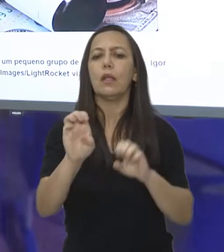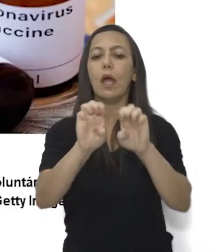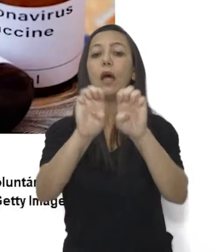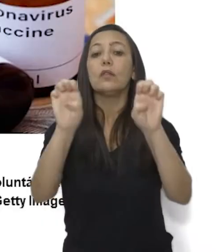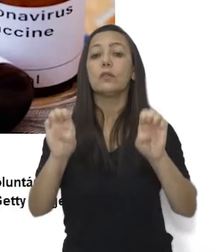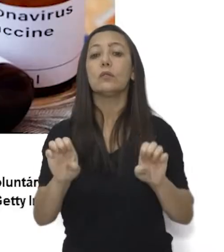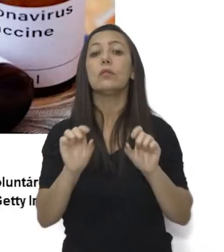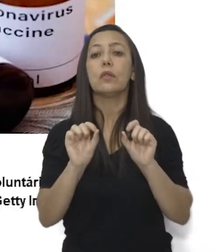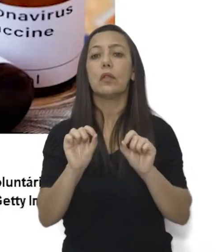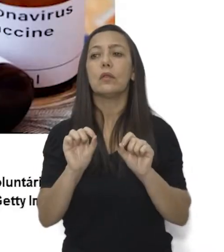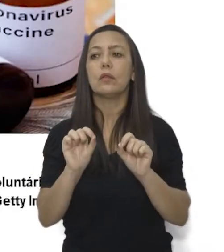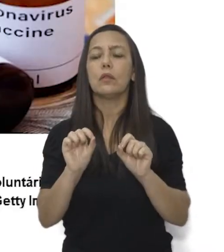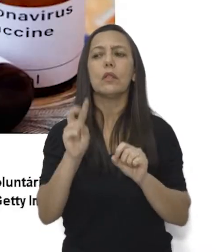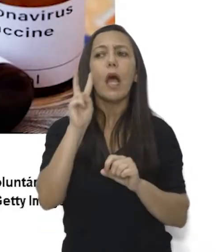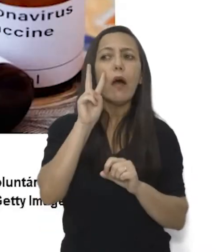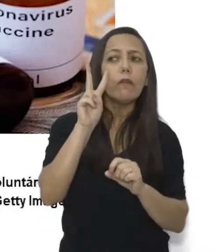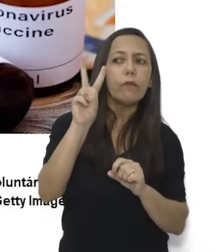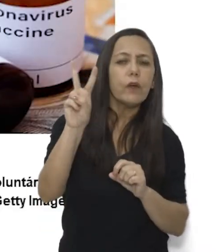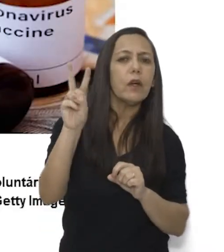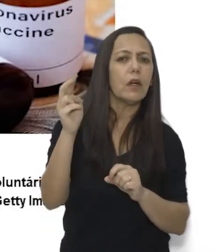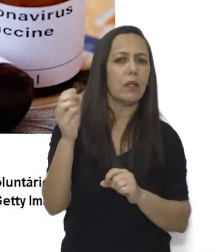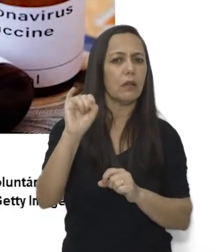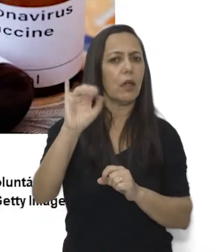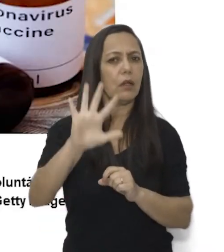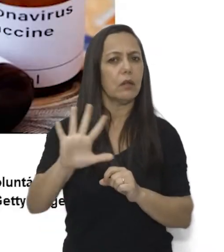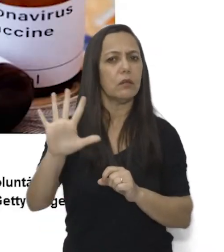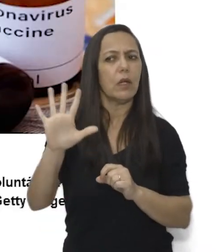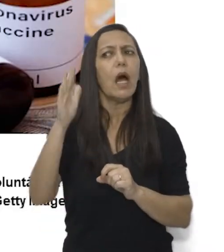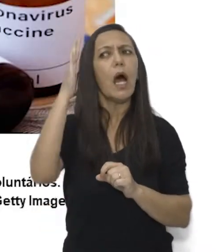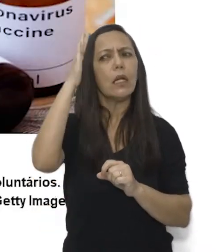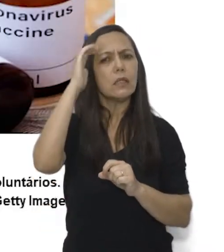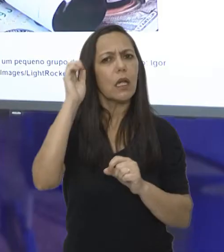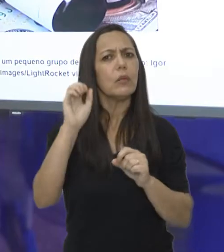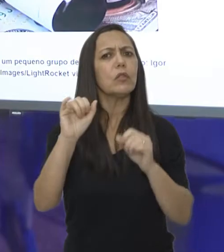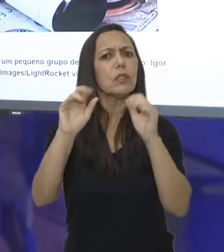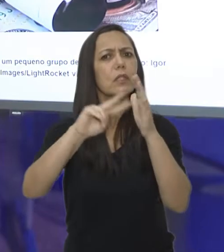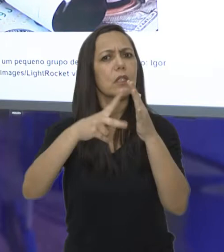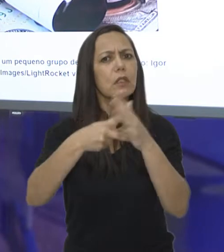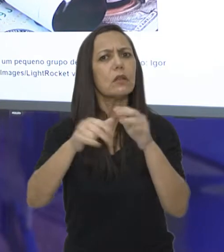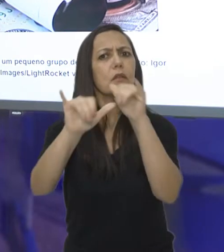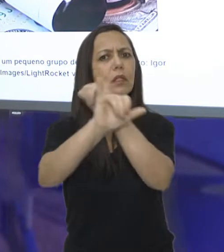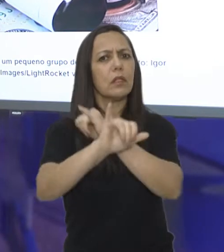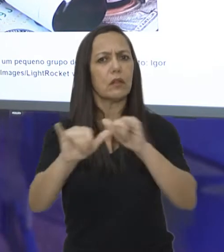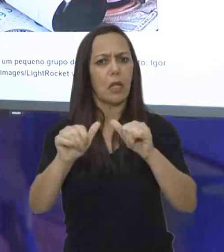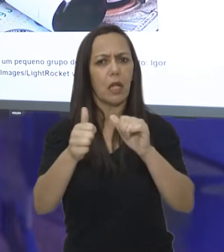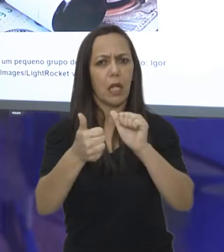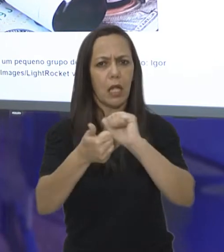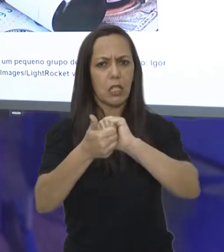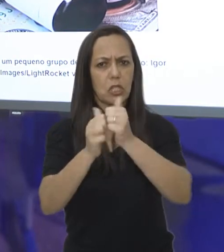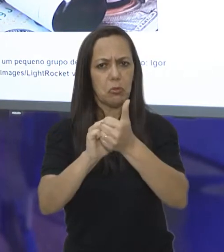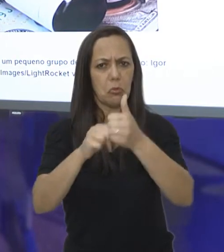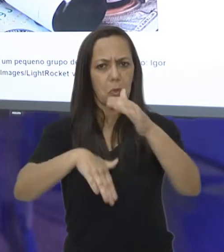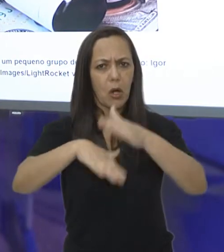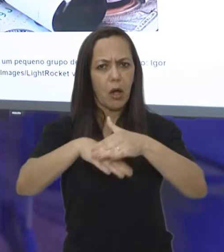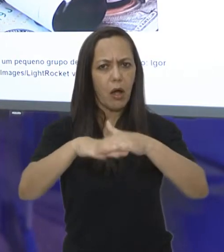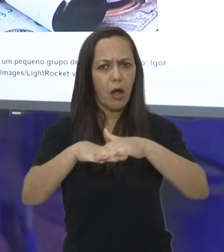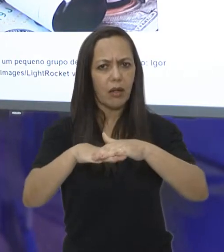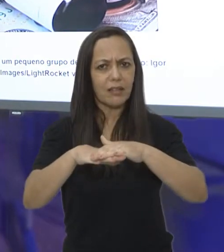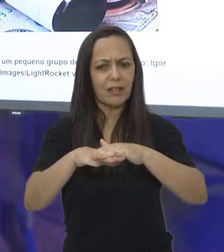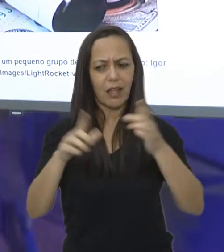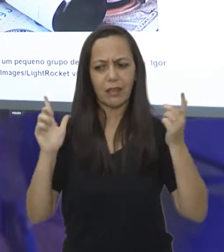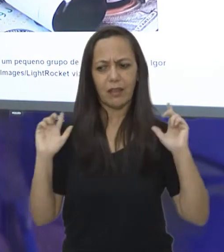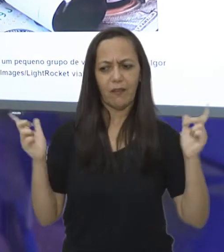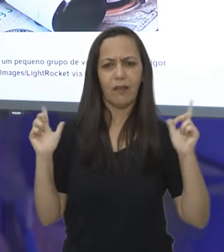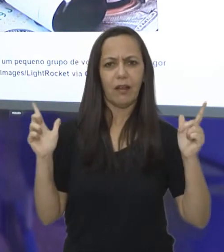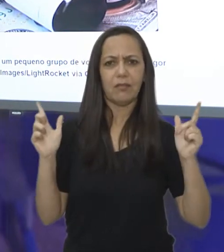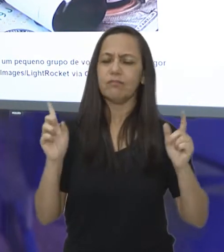essa imagem. Quando a gente está vendo essa imagem, a gente já sabe do que se trata a notícia. É de esportes? É de entretenimento?